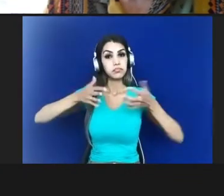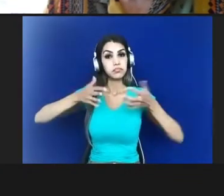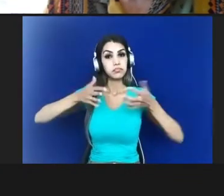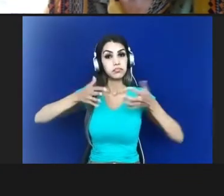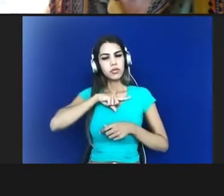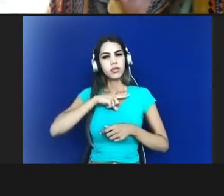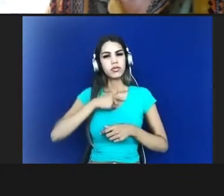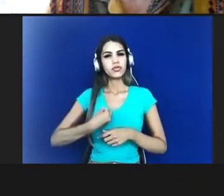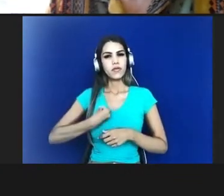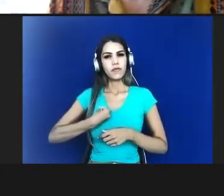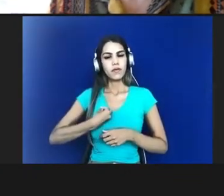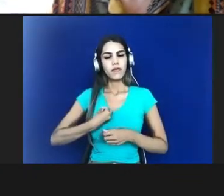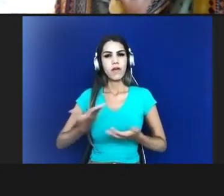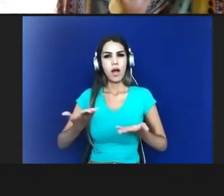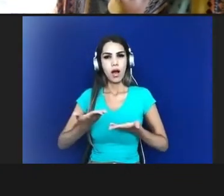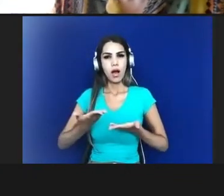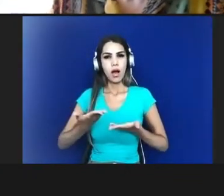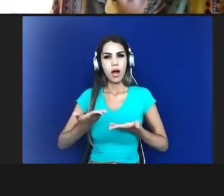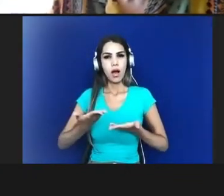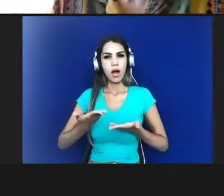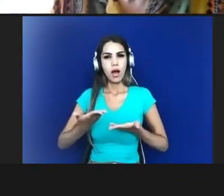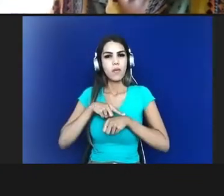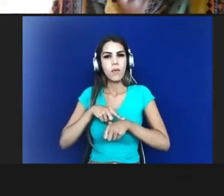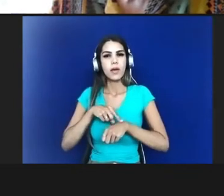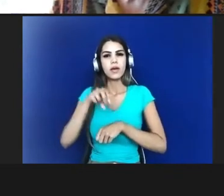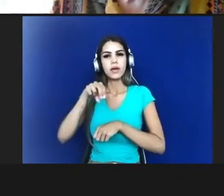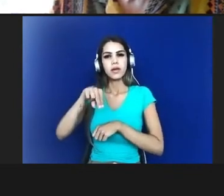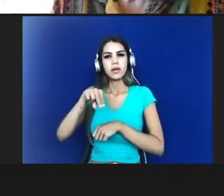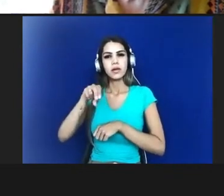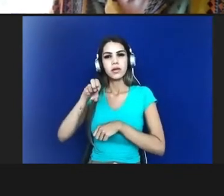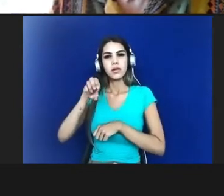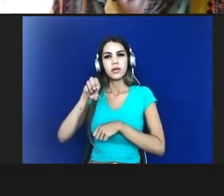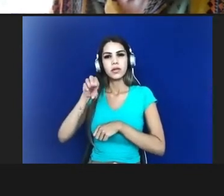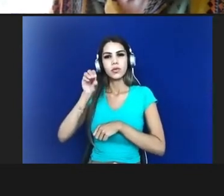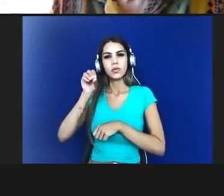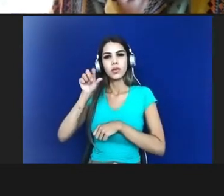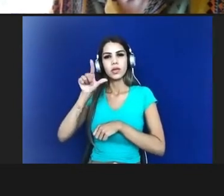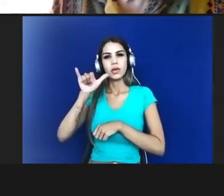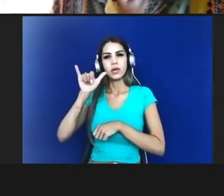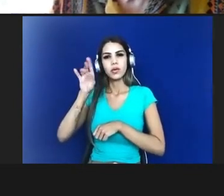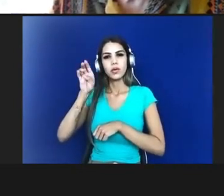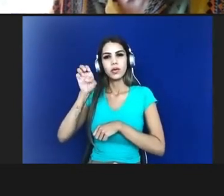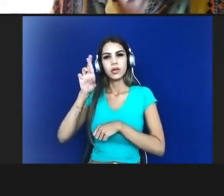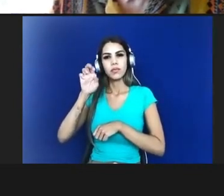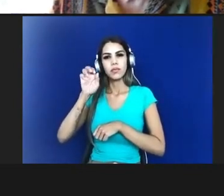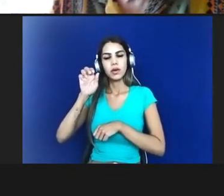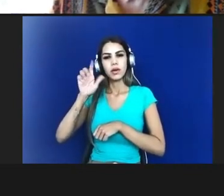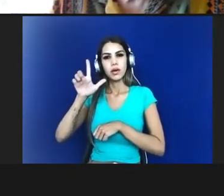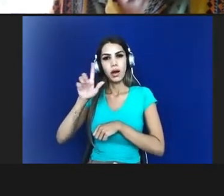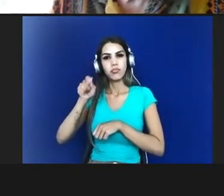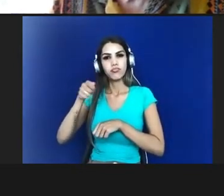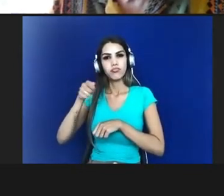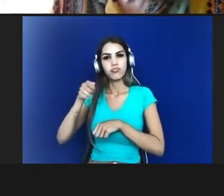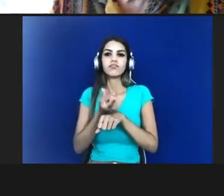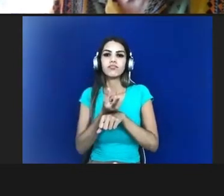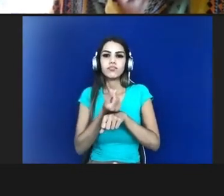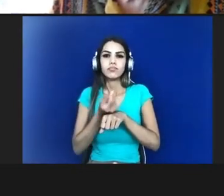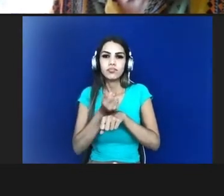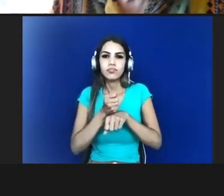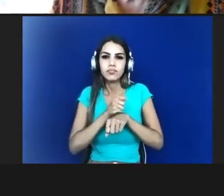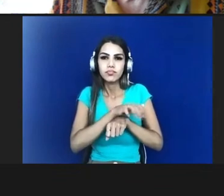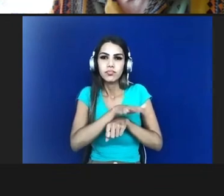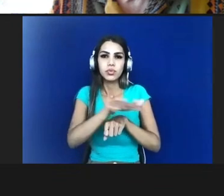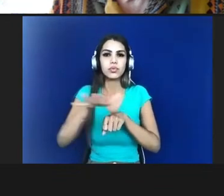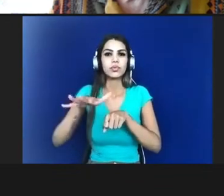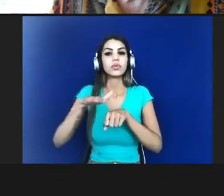embora nós estejamos conectados todos em várias redes mundialmente a gente está cada dia mais isolados pensando né